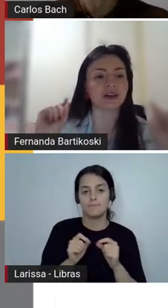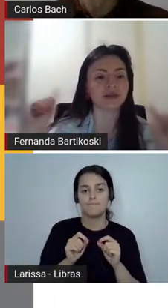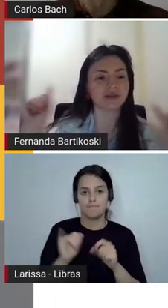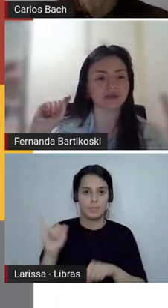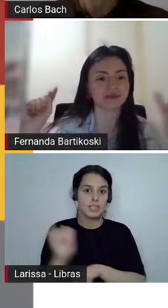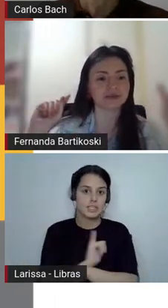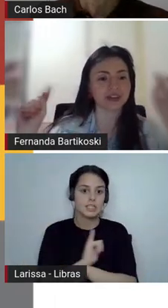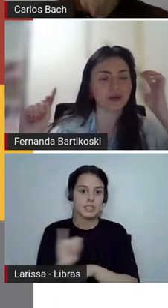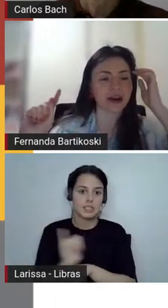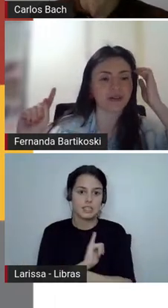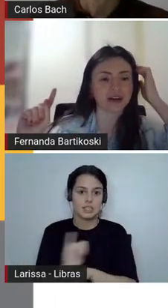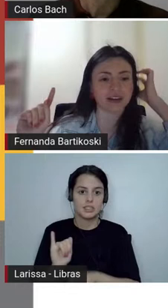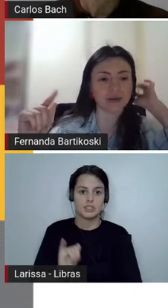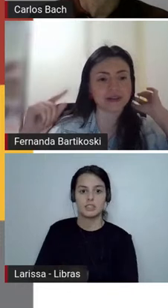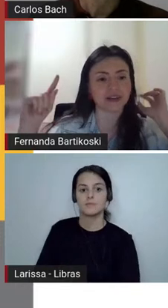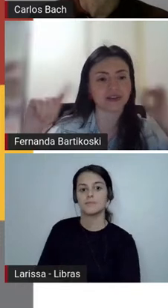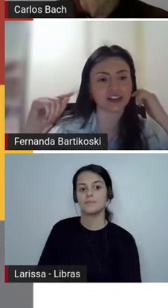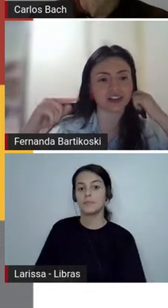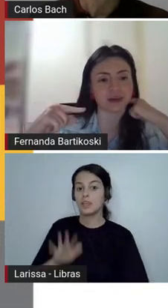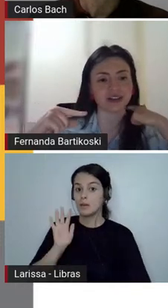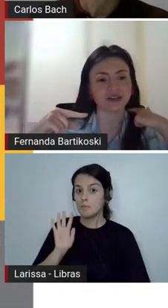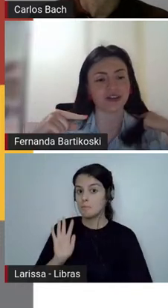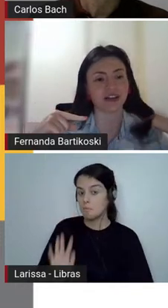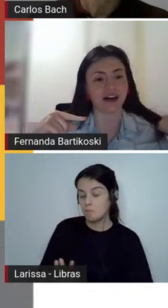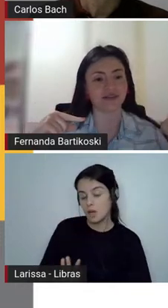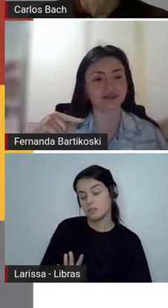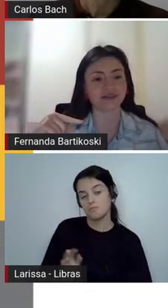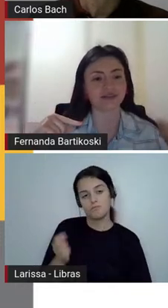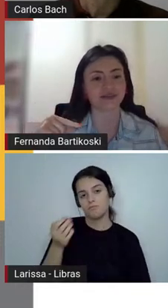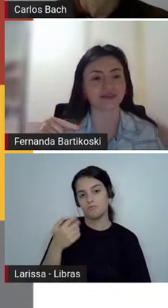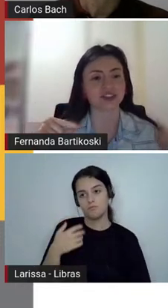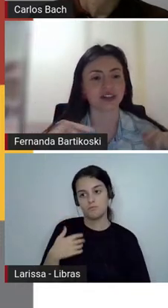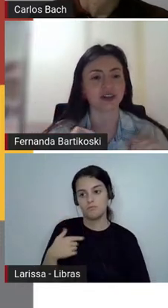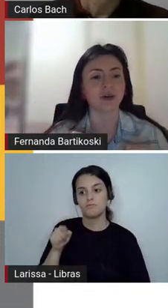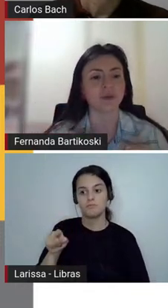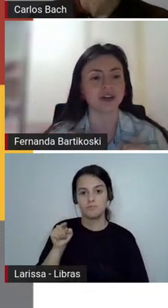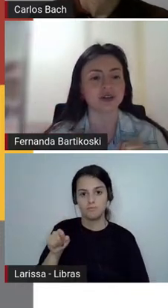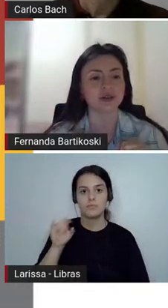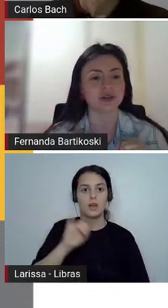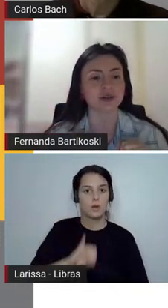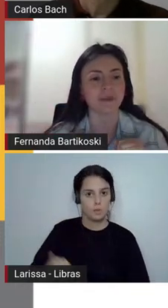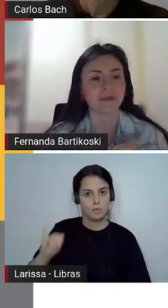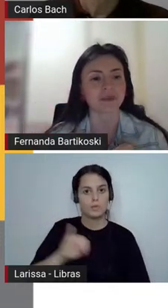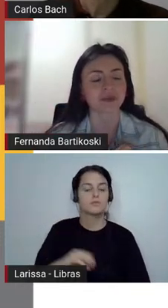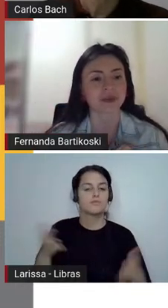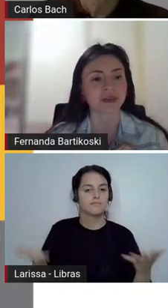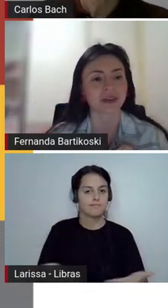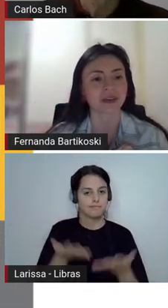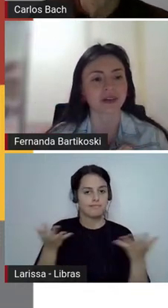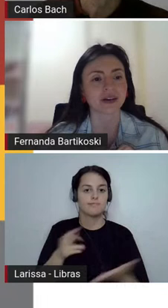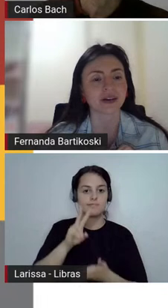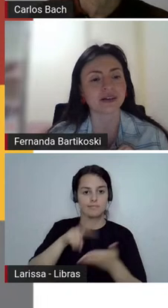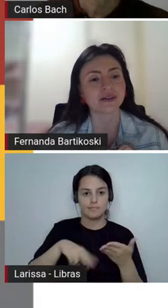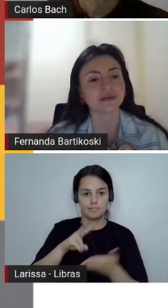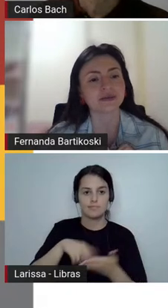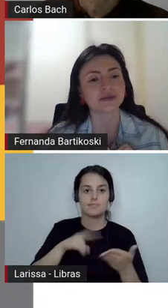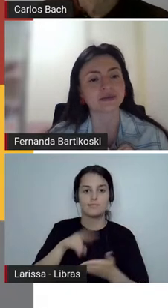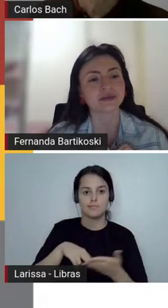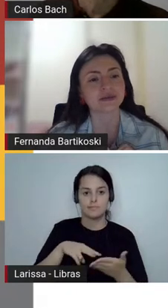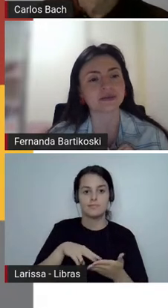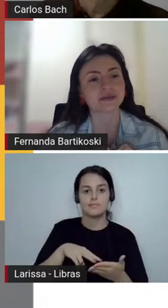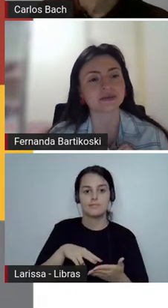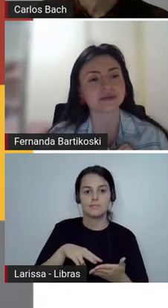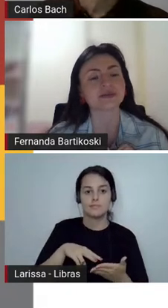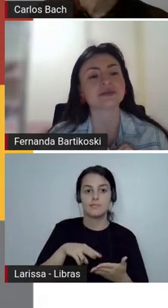Desculpa, eu dei um eco aqui, eu pensei que tu tinha terminado de falar. Não, só dizer que a gente precisa, às vezes, dessa